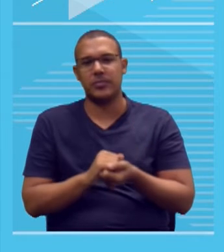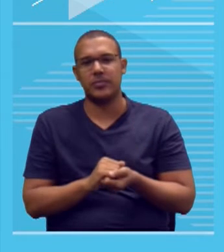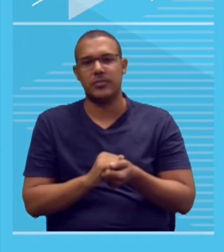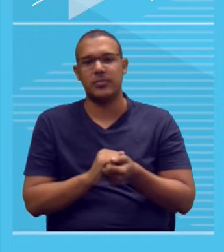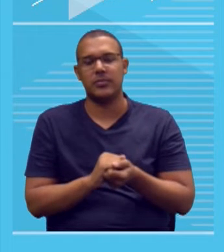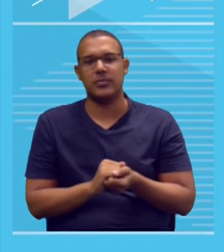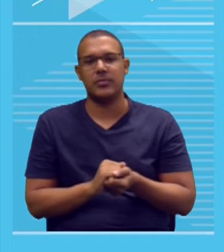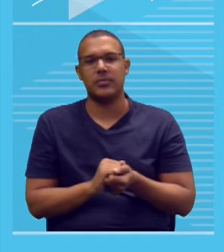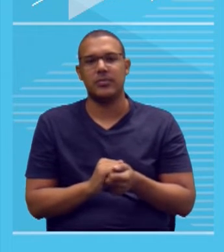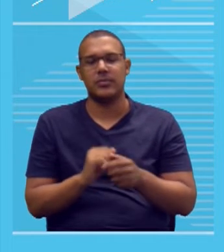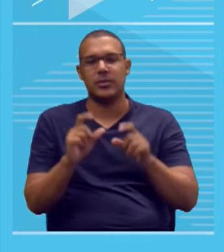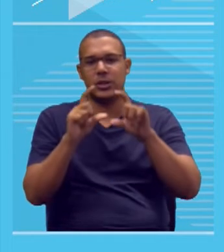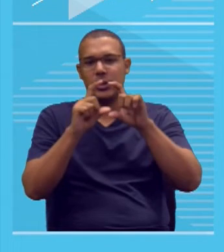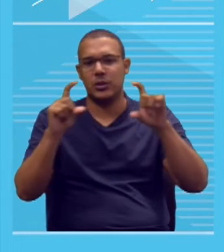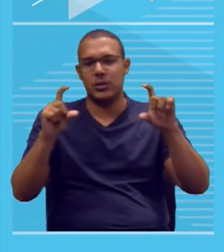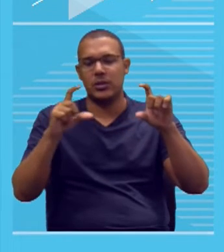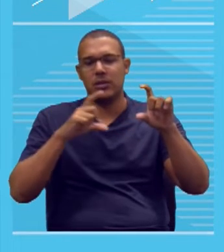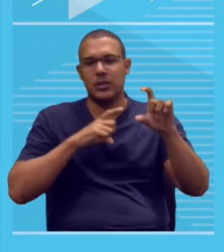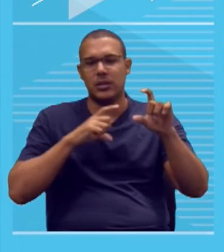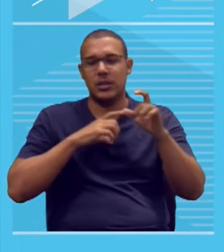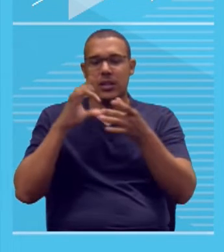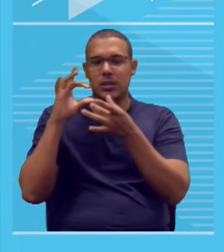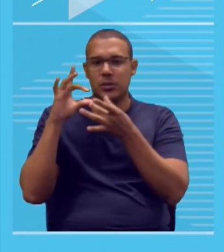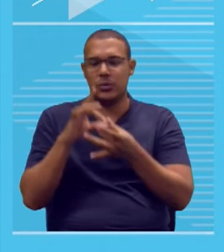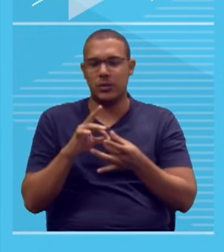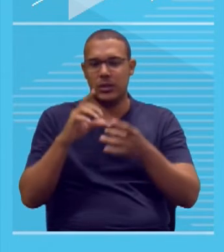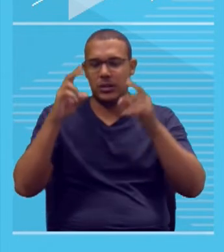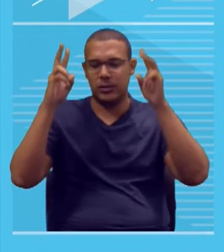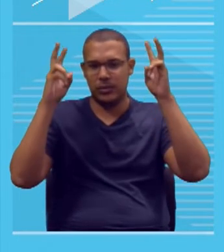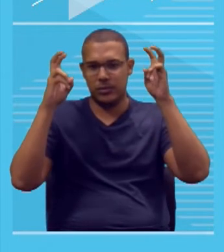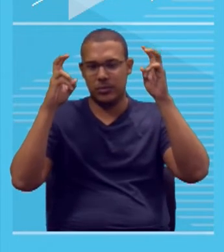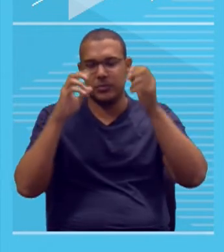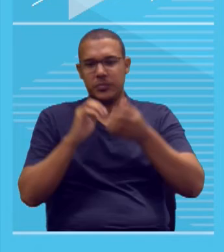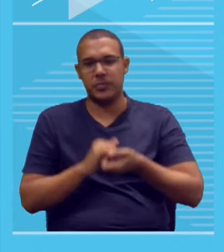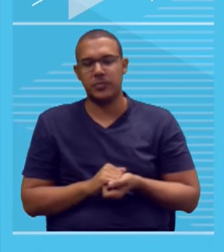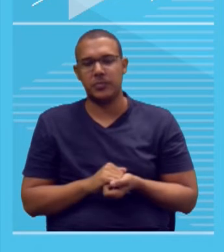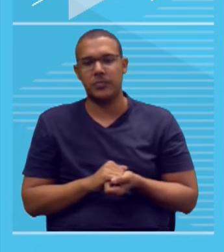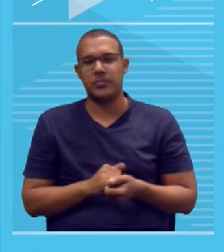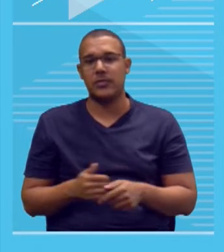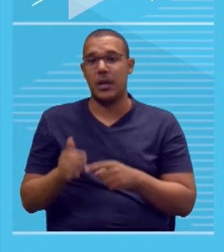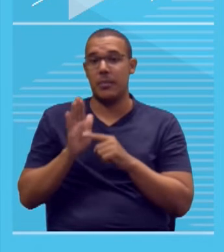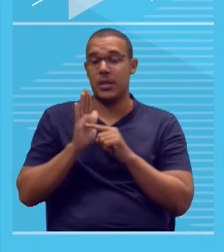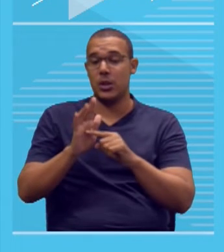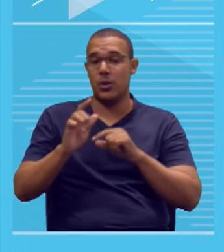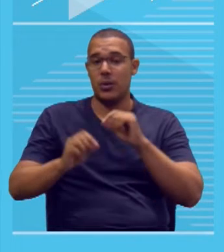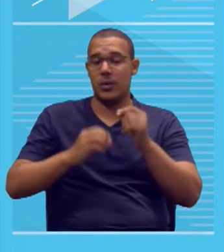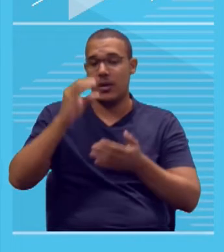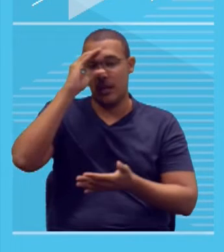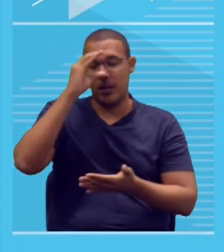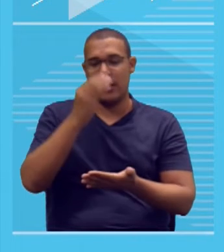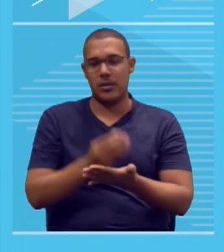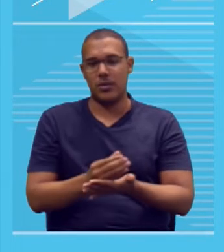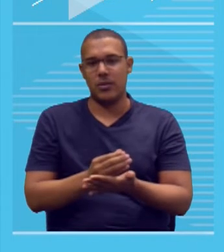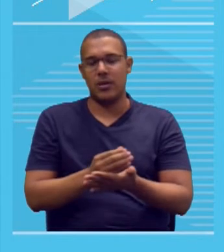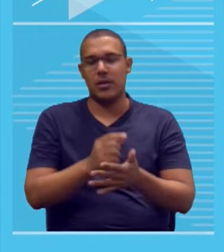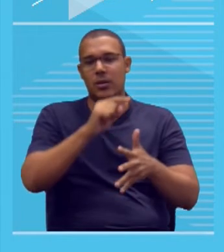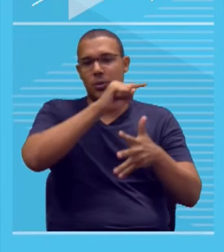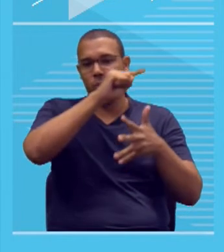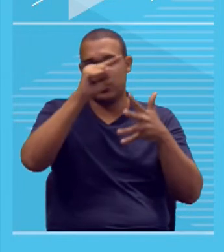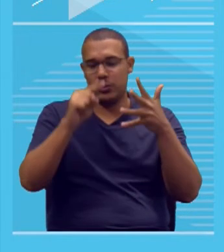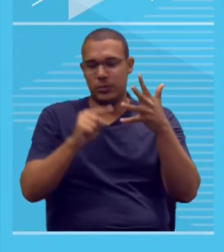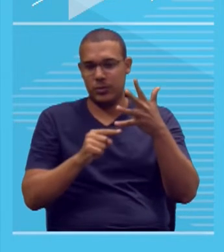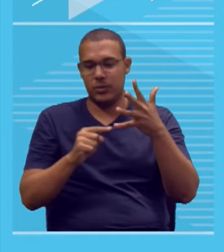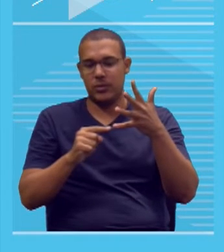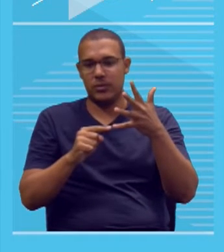minha introdução, ela apresentou um contexto para o tema, apresentou minha tese, apresentou os fatores,